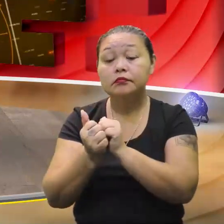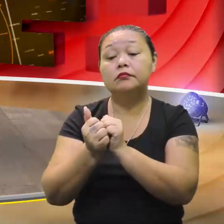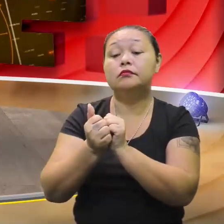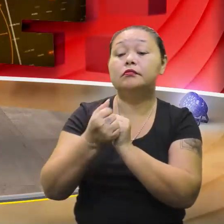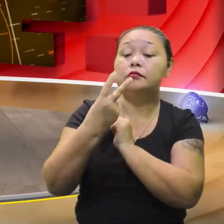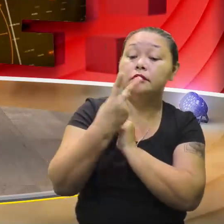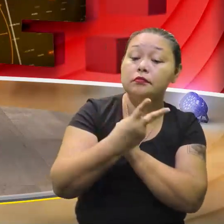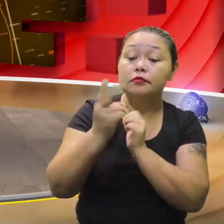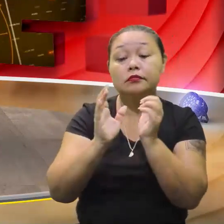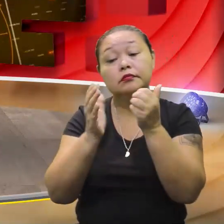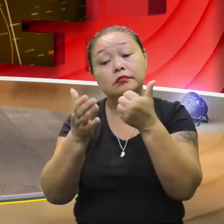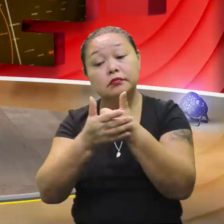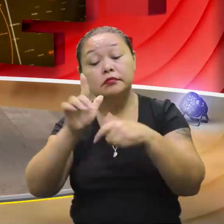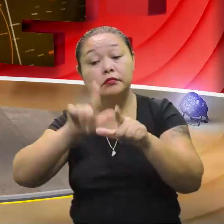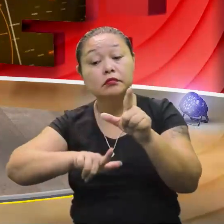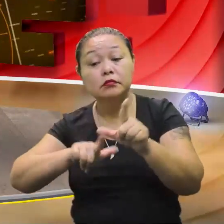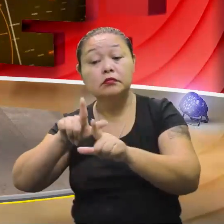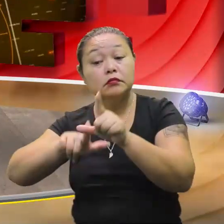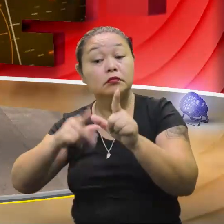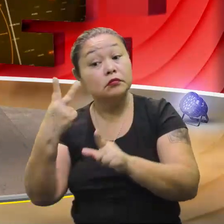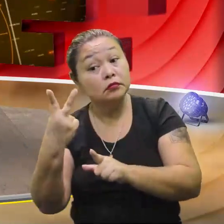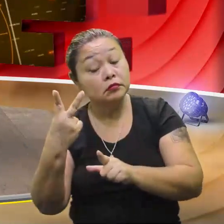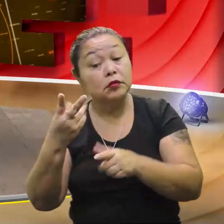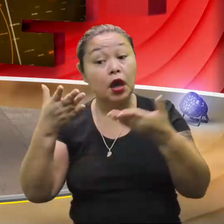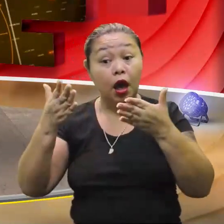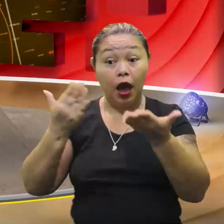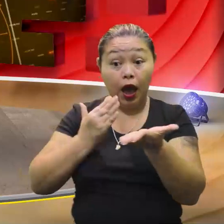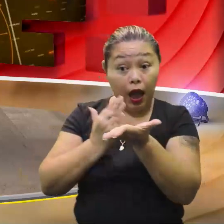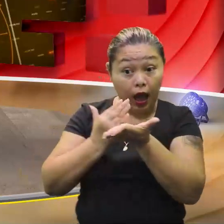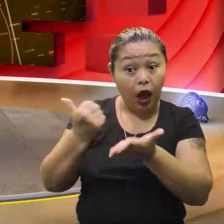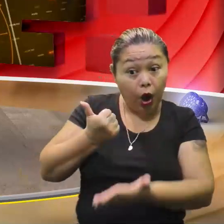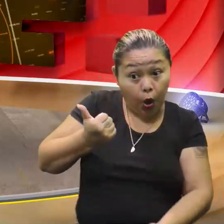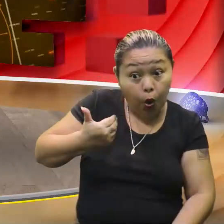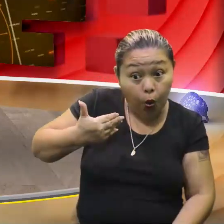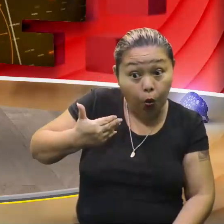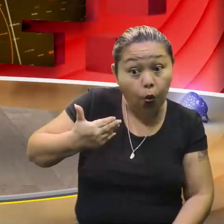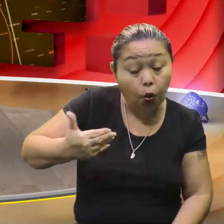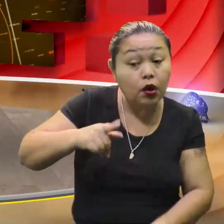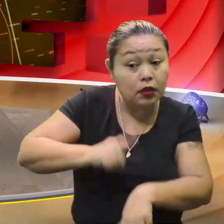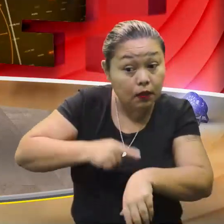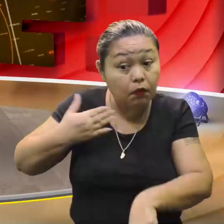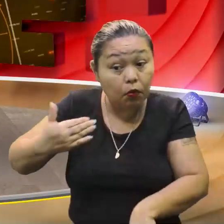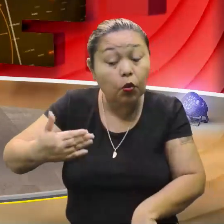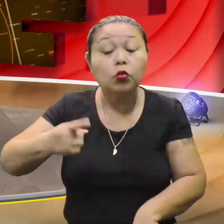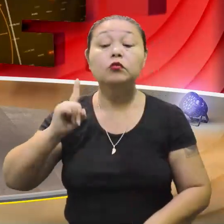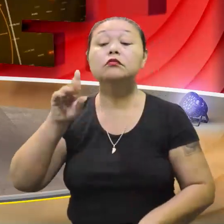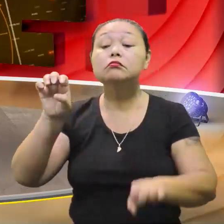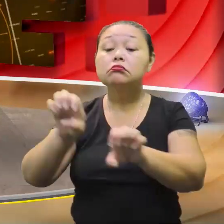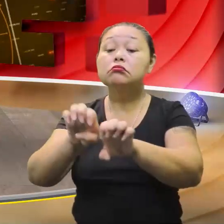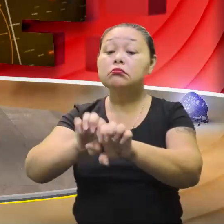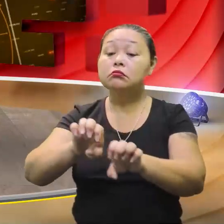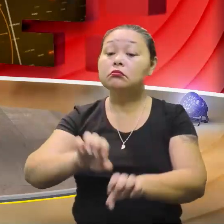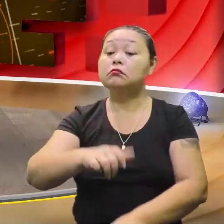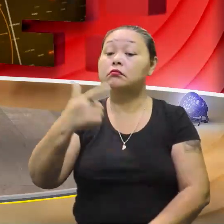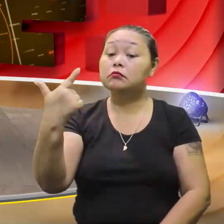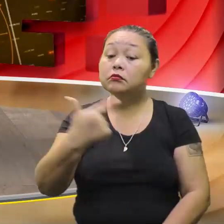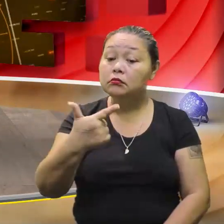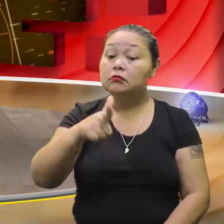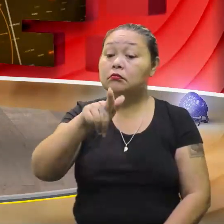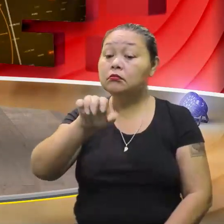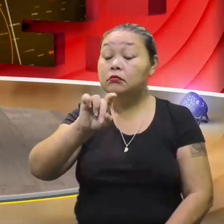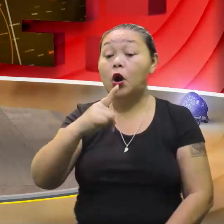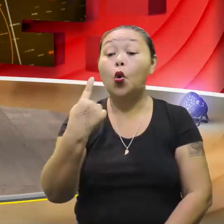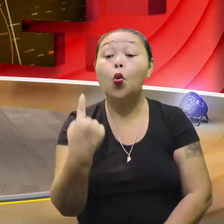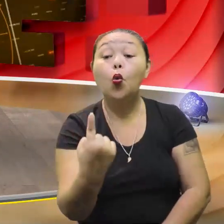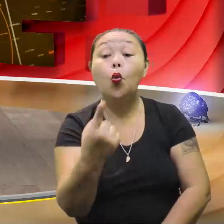incógnitas. Aí, vai transformar em outro tópico. Mas, a priori, neste momento, equação do segundo grau com